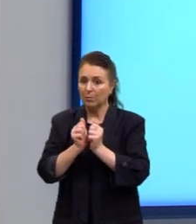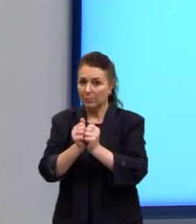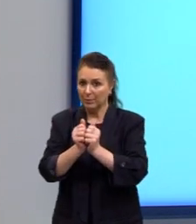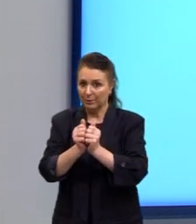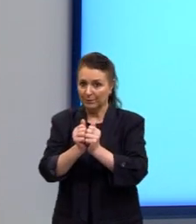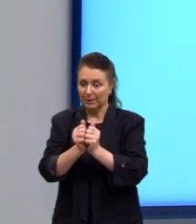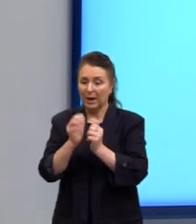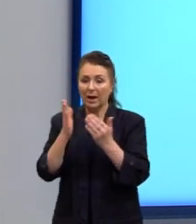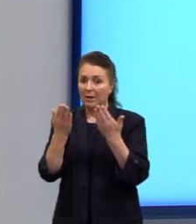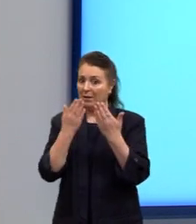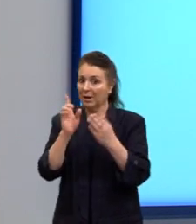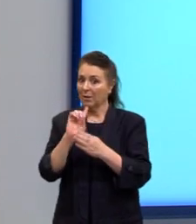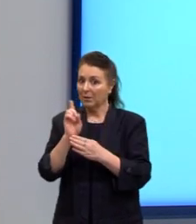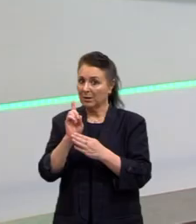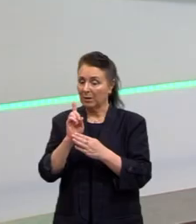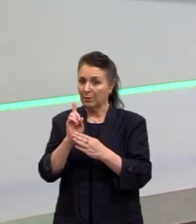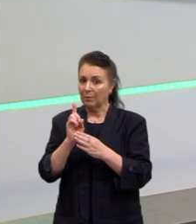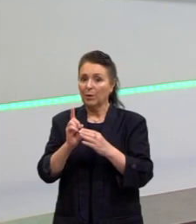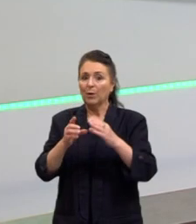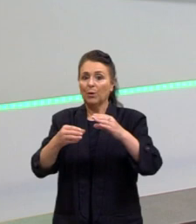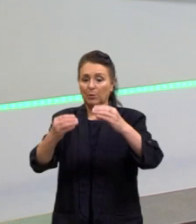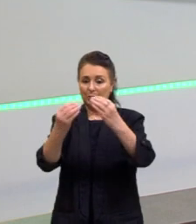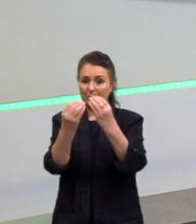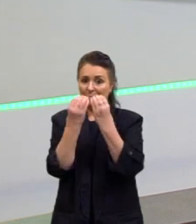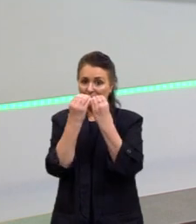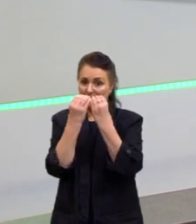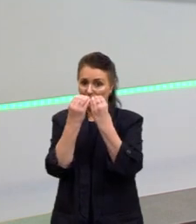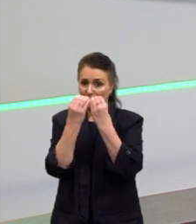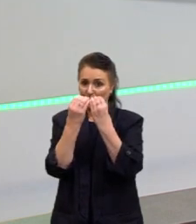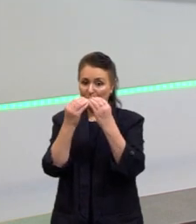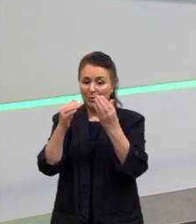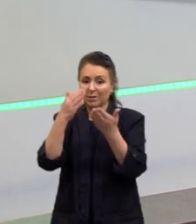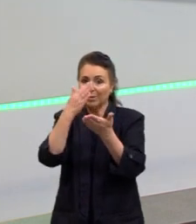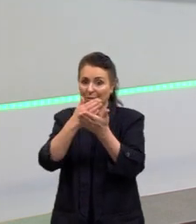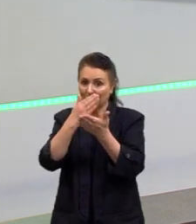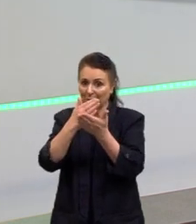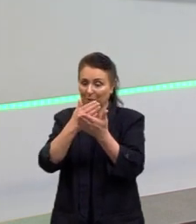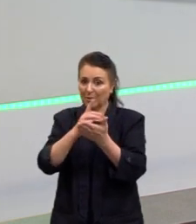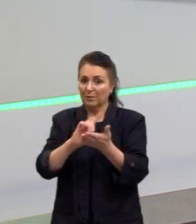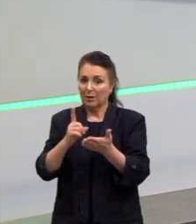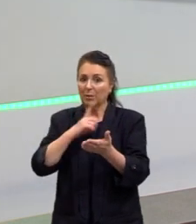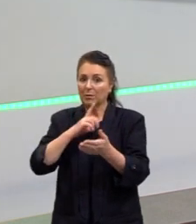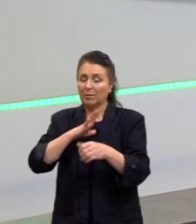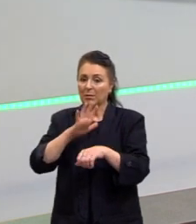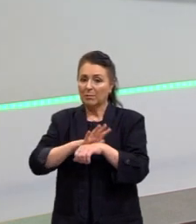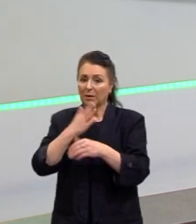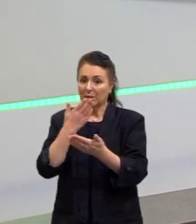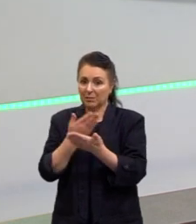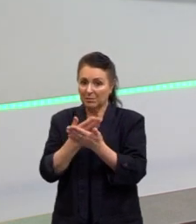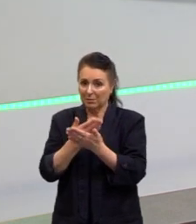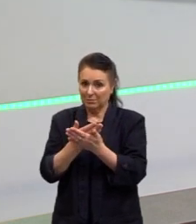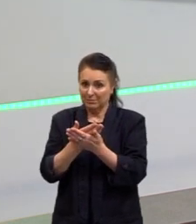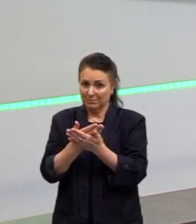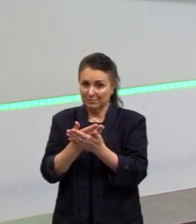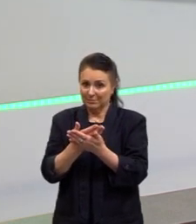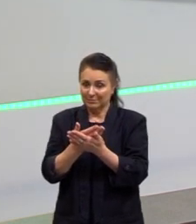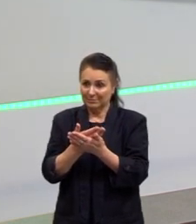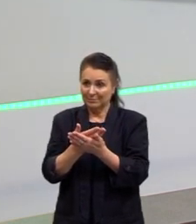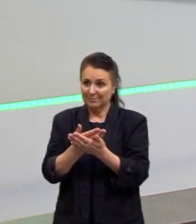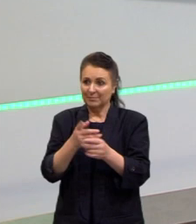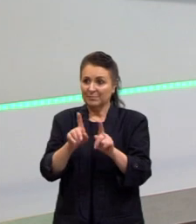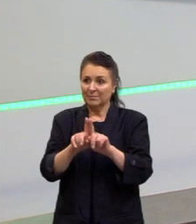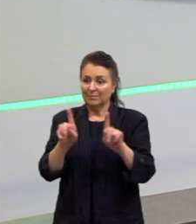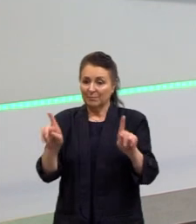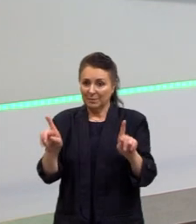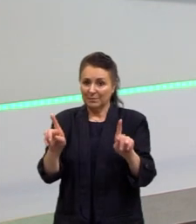agora o recheio desse standuíche, é claro, porque a gente ainda tem mais aulão pela frente. Mas,